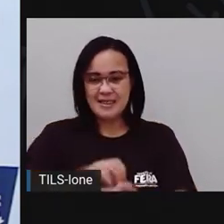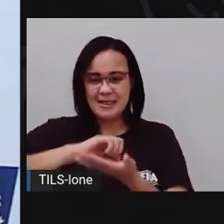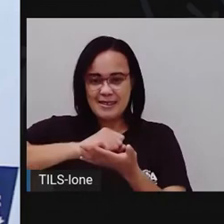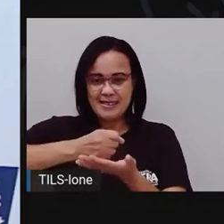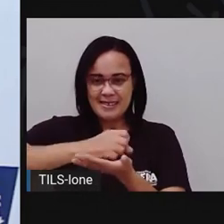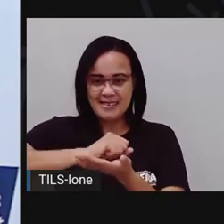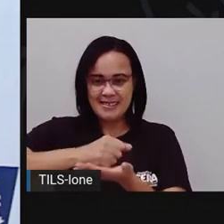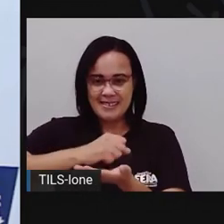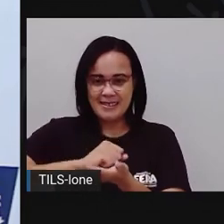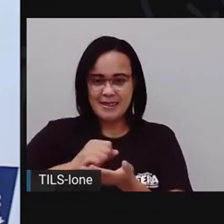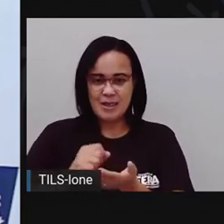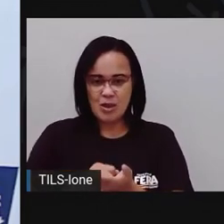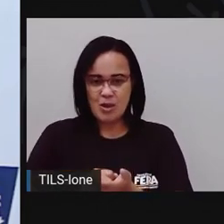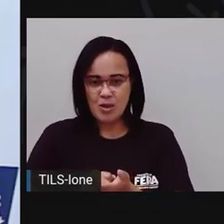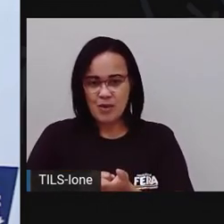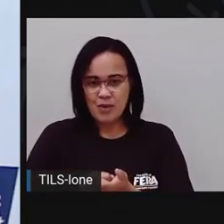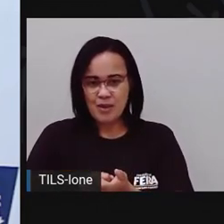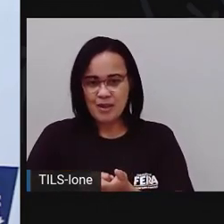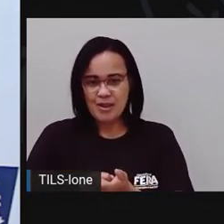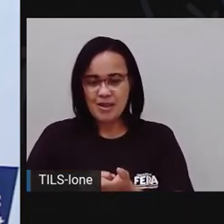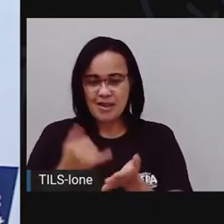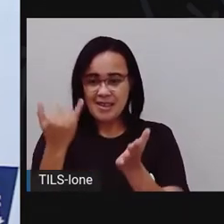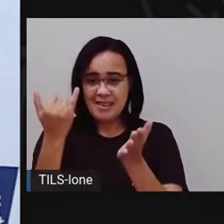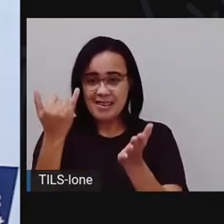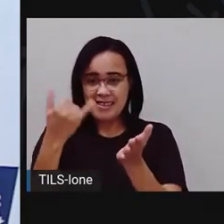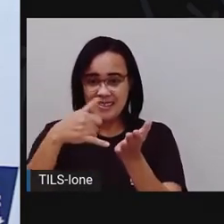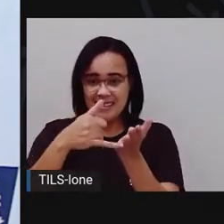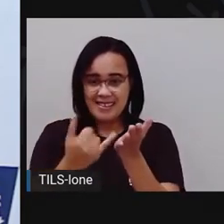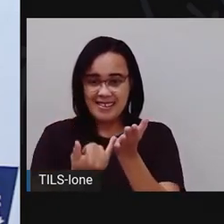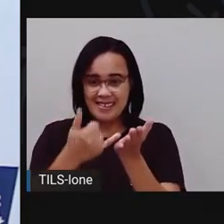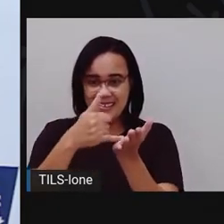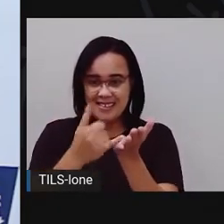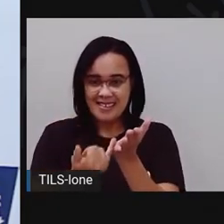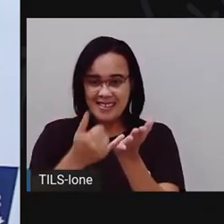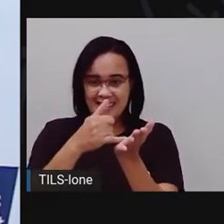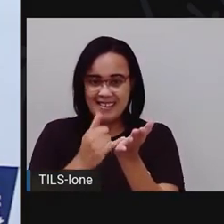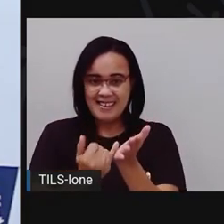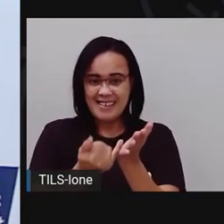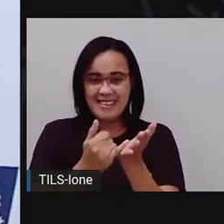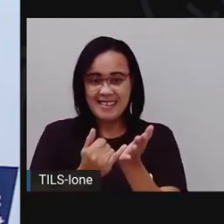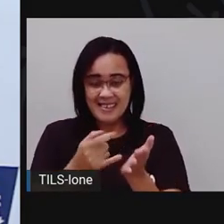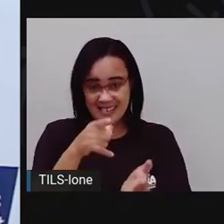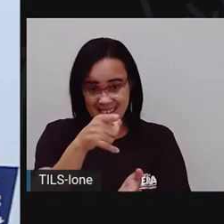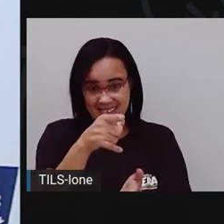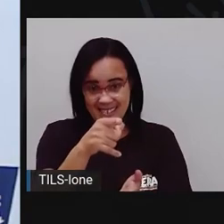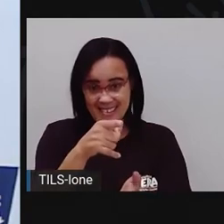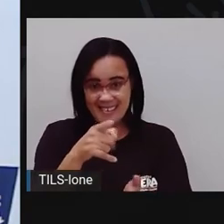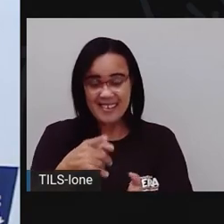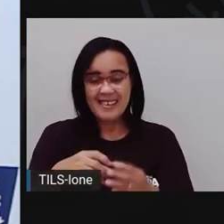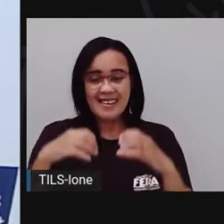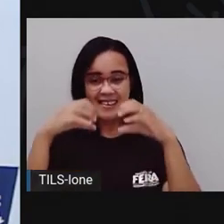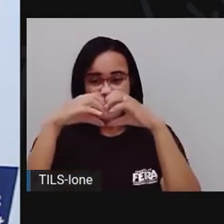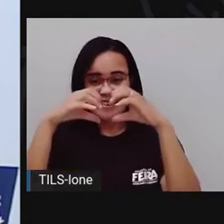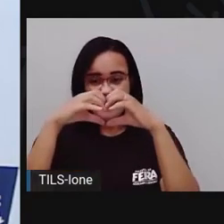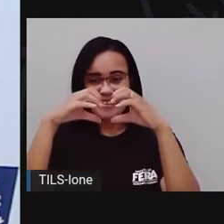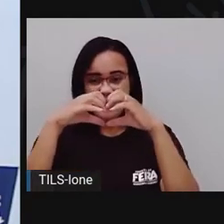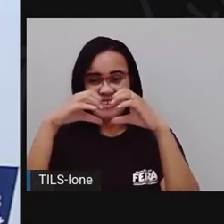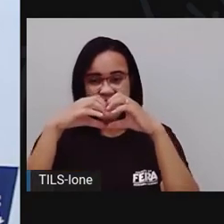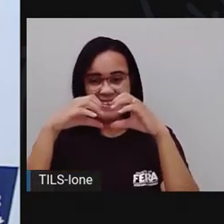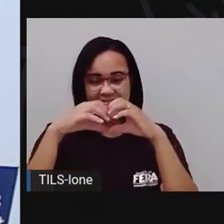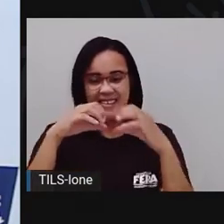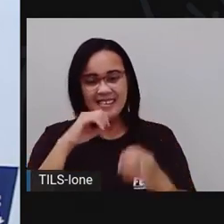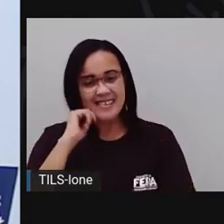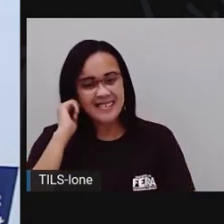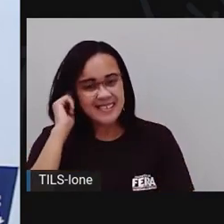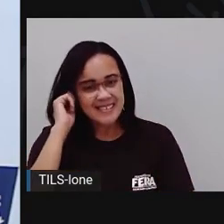Chega aqui no meio, ó. E aperta com o dedinho. Aí vai ficar assim, ó. Meio divididinho, ó. Tá vendo? E aí você vai modelando.